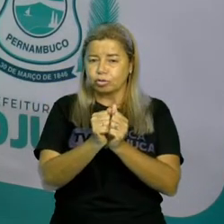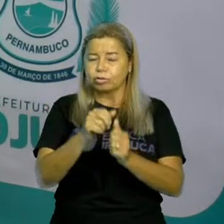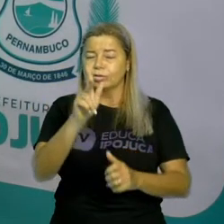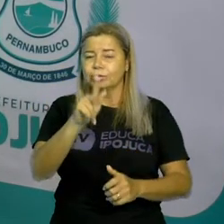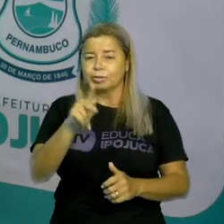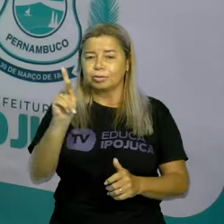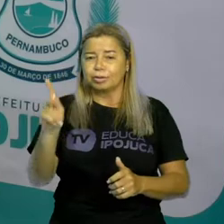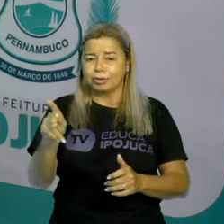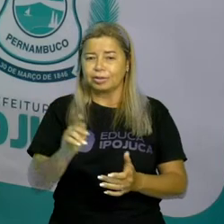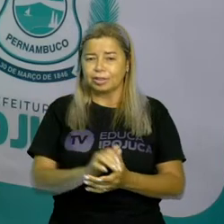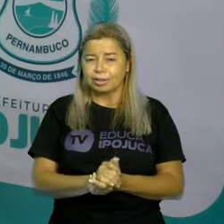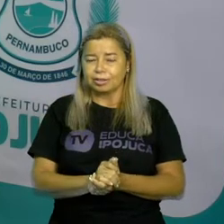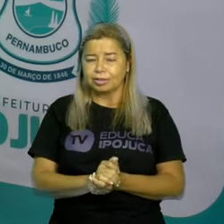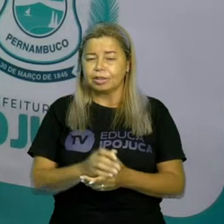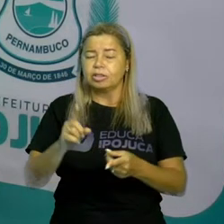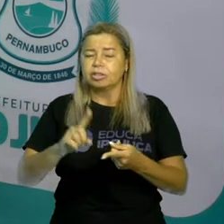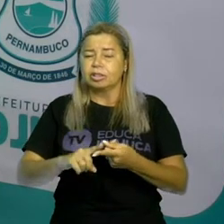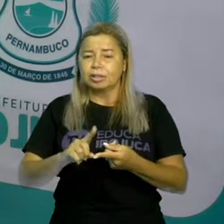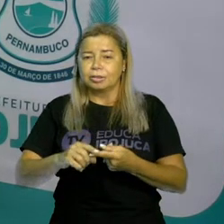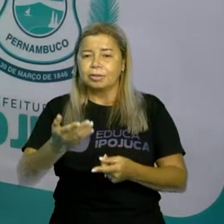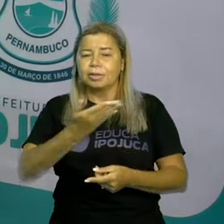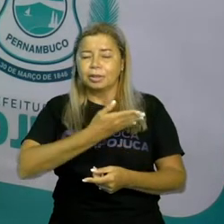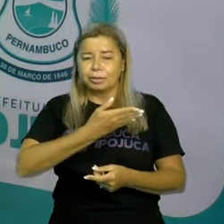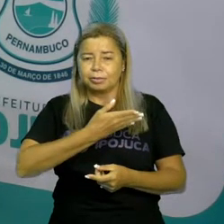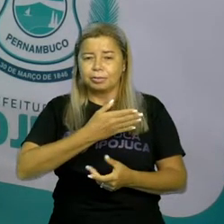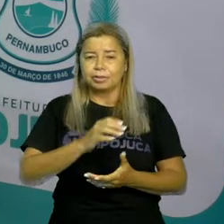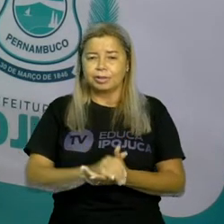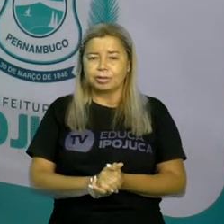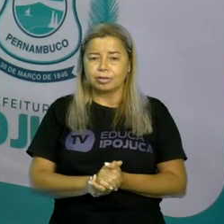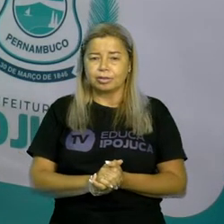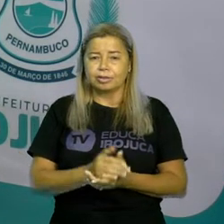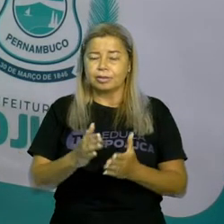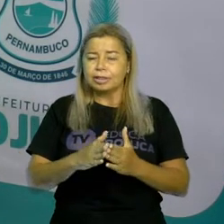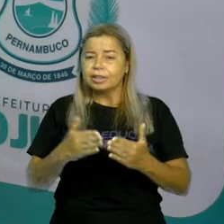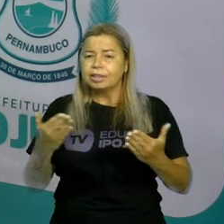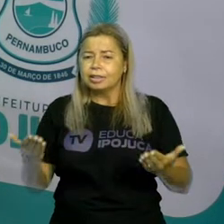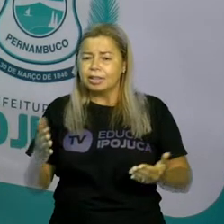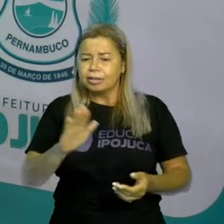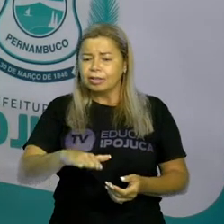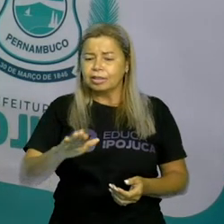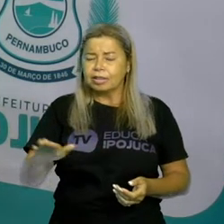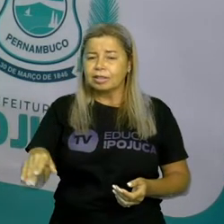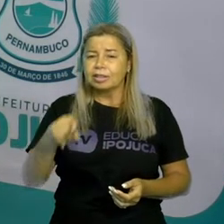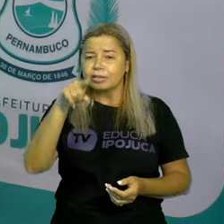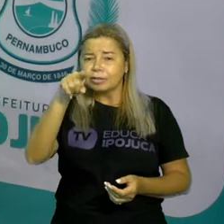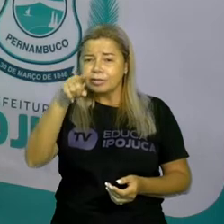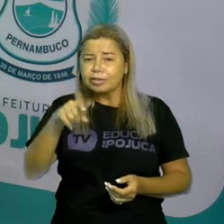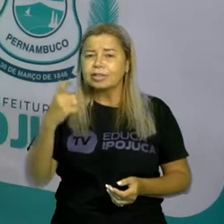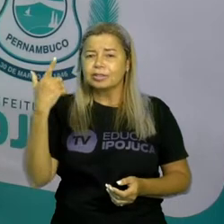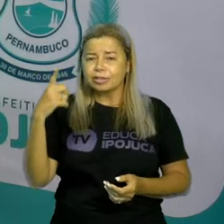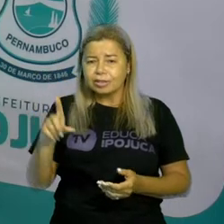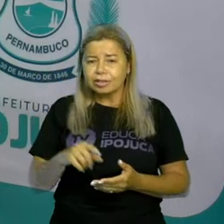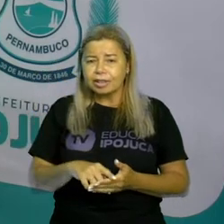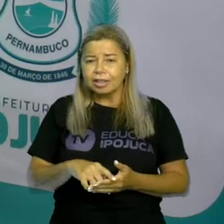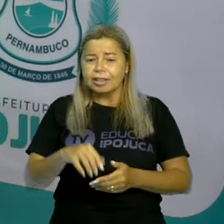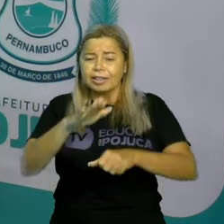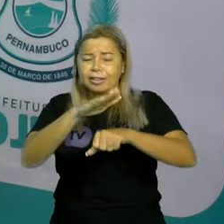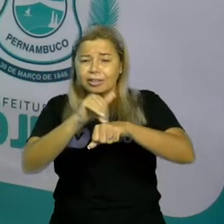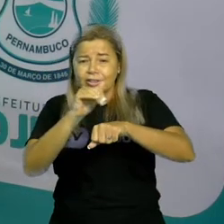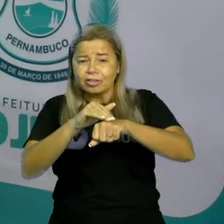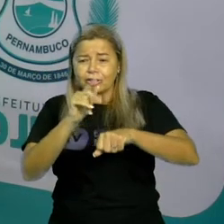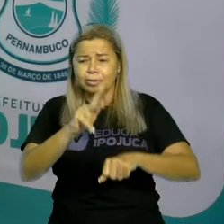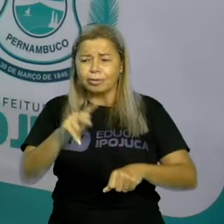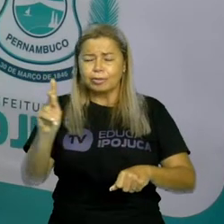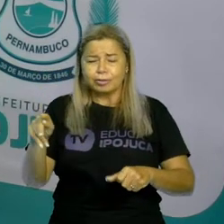professores e seus colegas? E aí, criançada, desafiem os seus professores, pesquisem